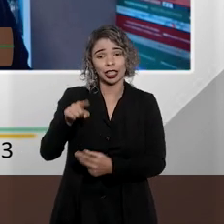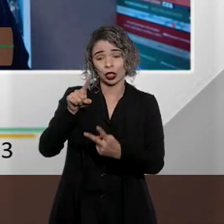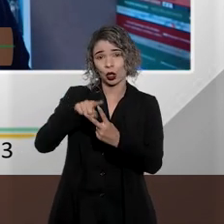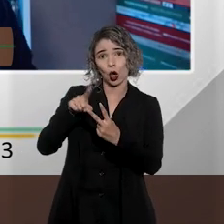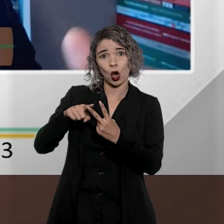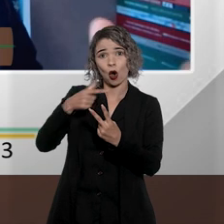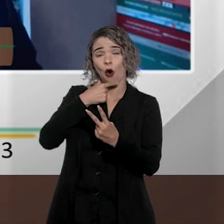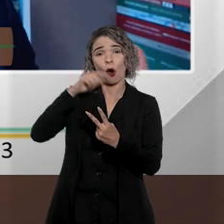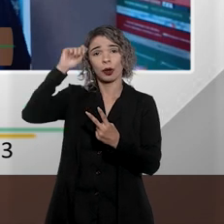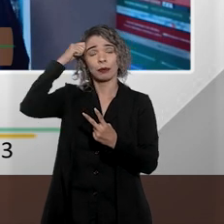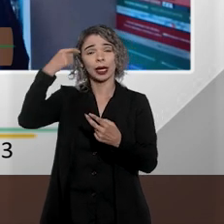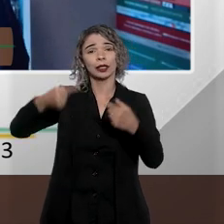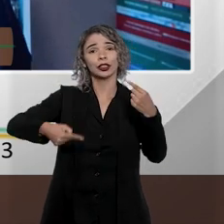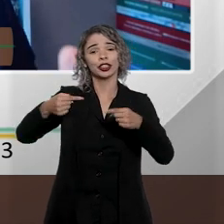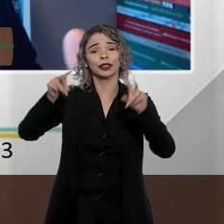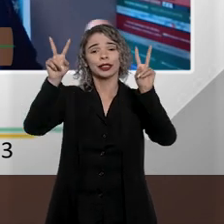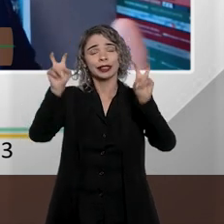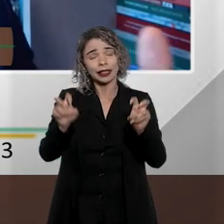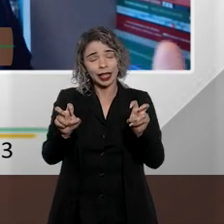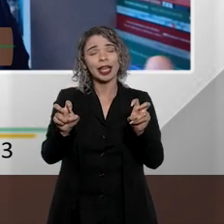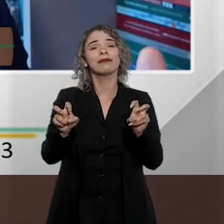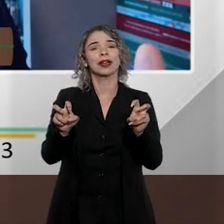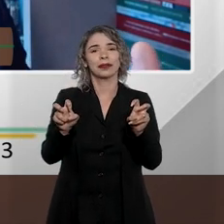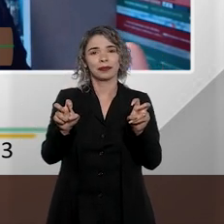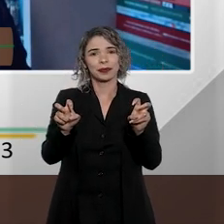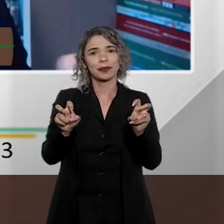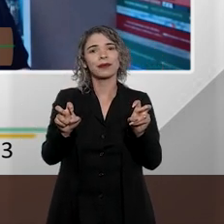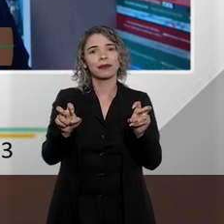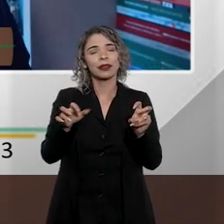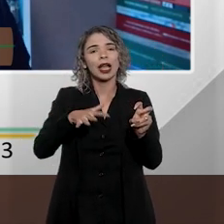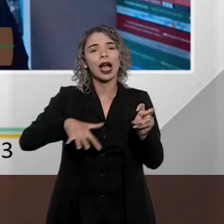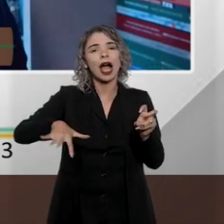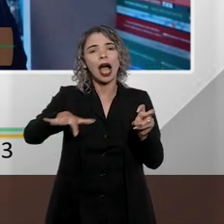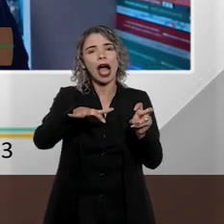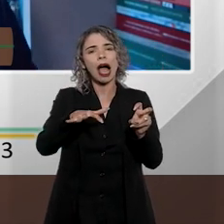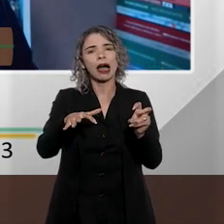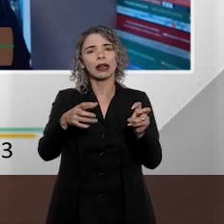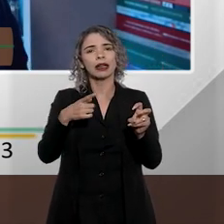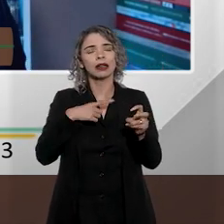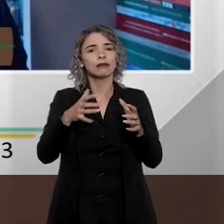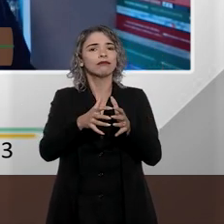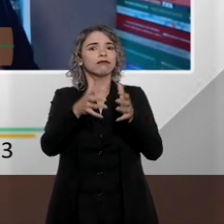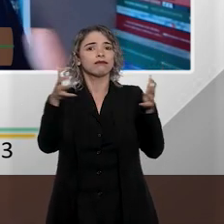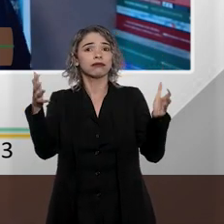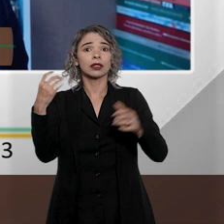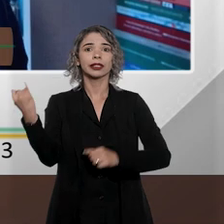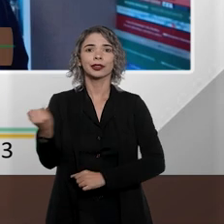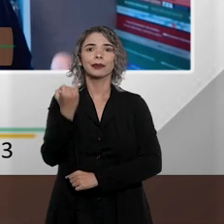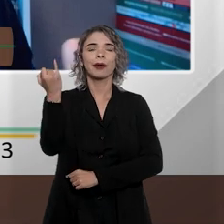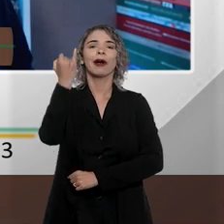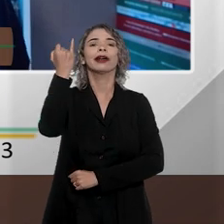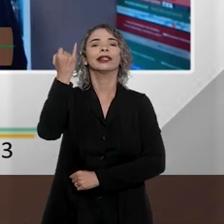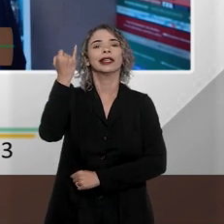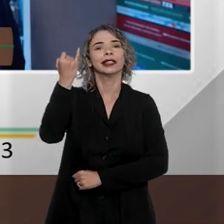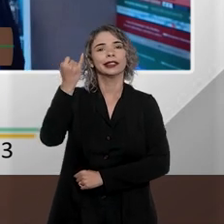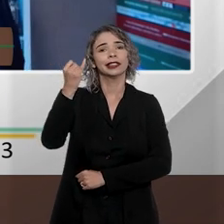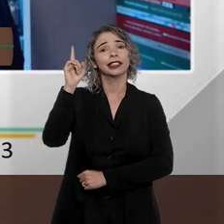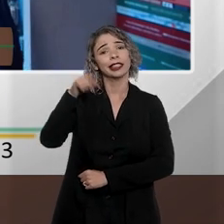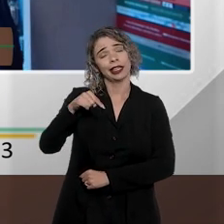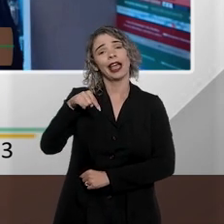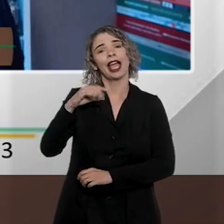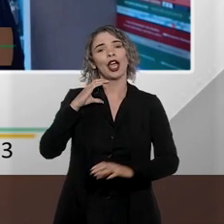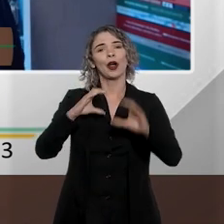nós dois homens negros, debatendo isso num espaço tão amplo, tão importante, dentro da